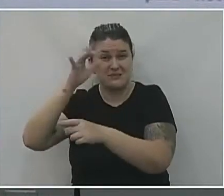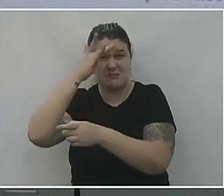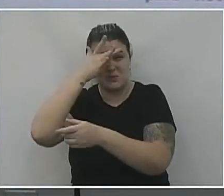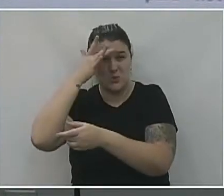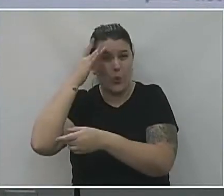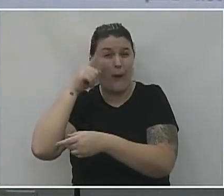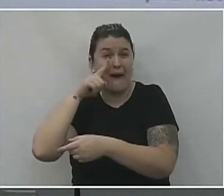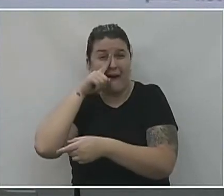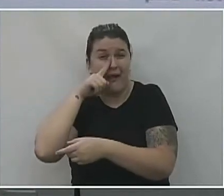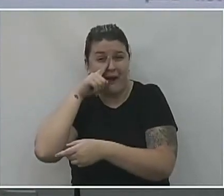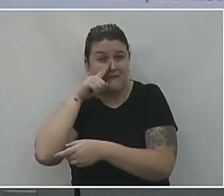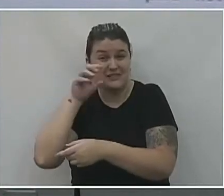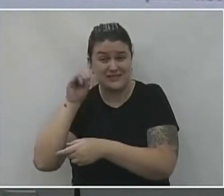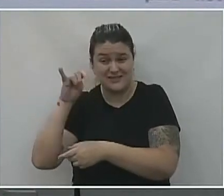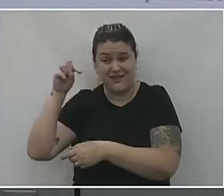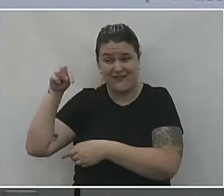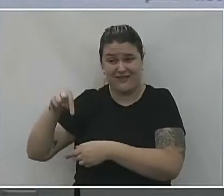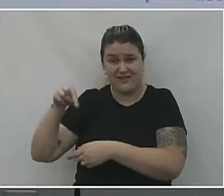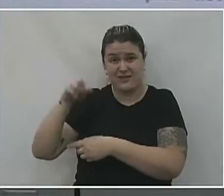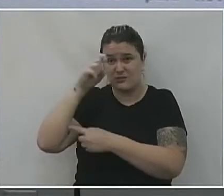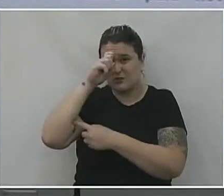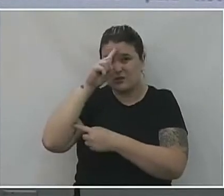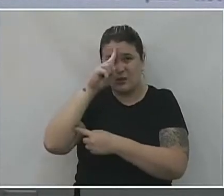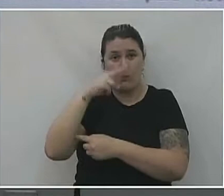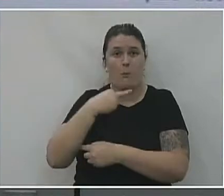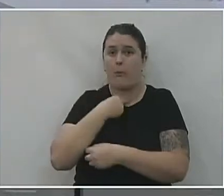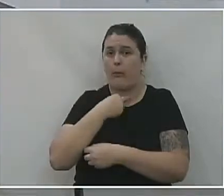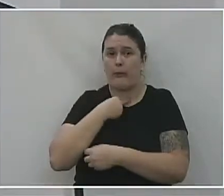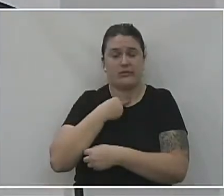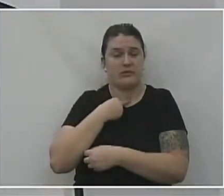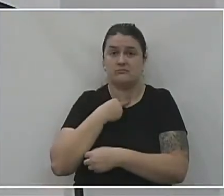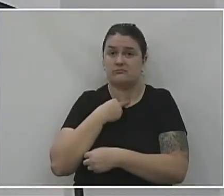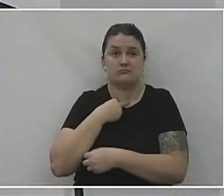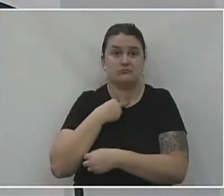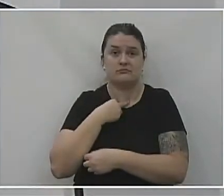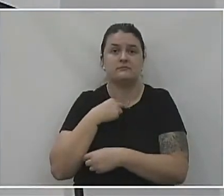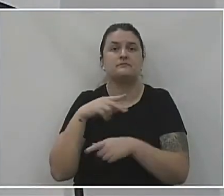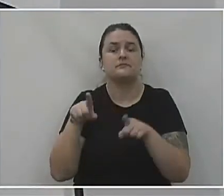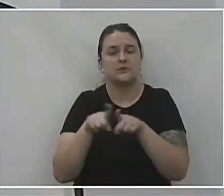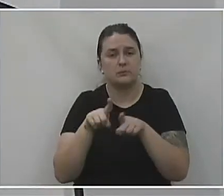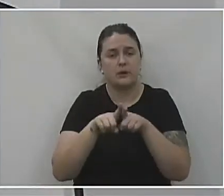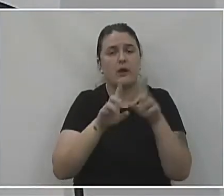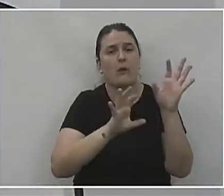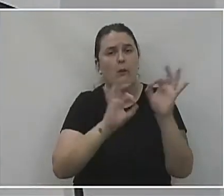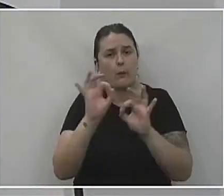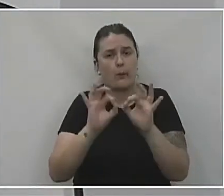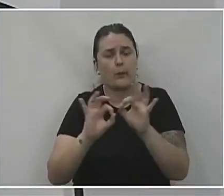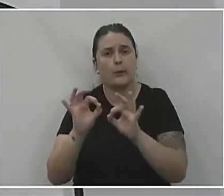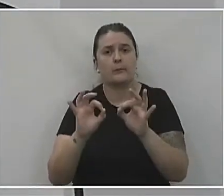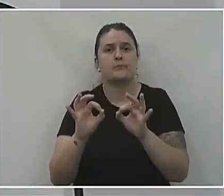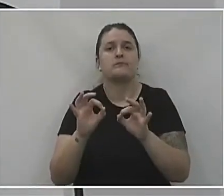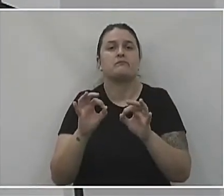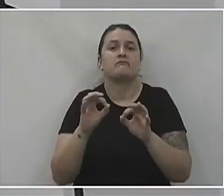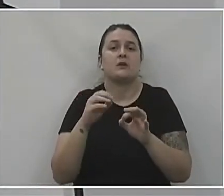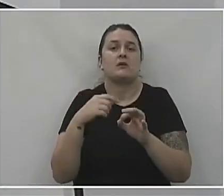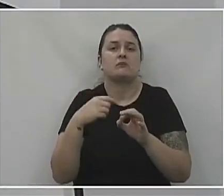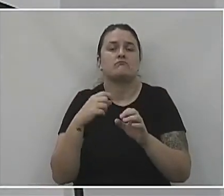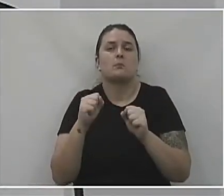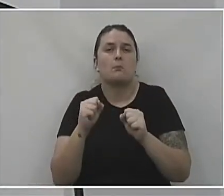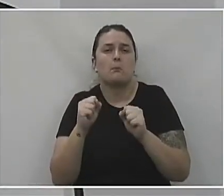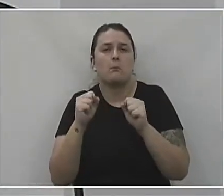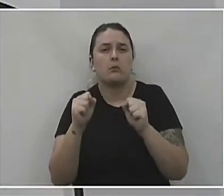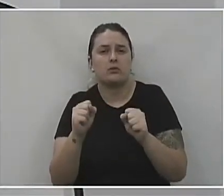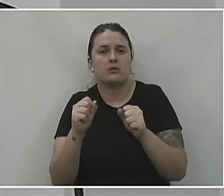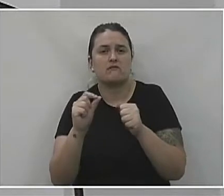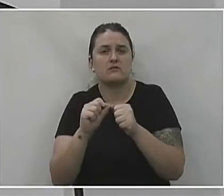locais não puderem absorver. Isso aqui aconteceu também no meio dessa reestruturação. Nós tivemos a possibilidade de